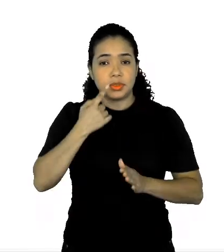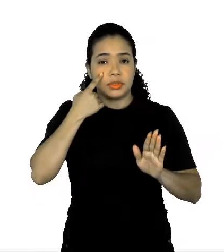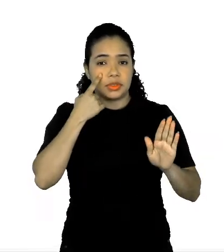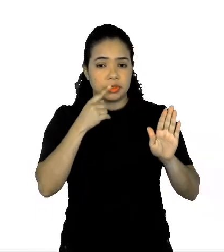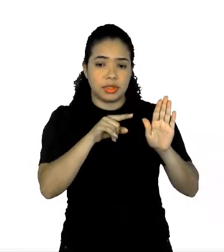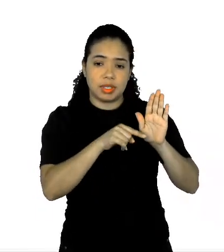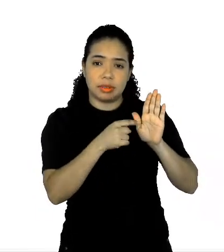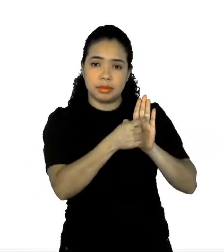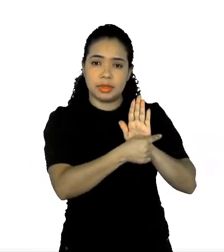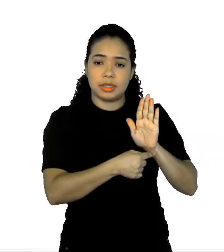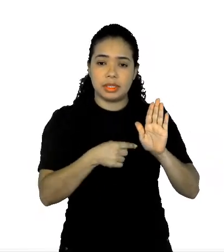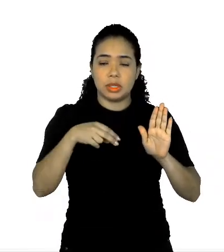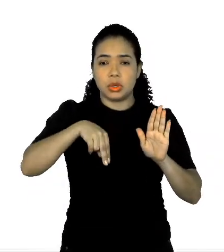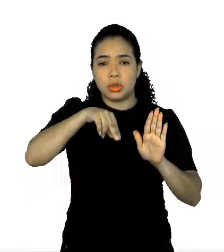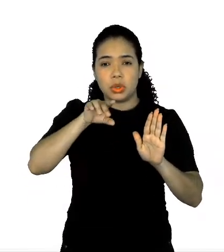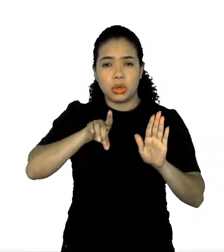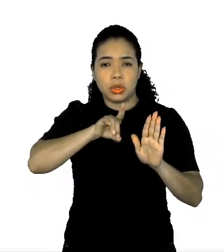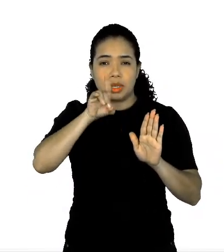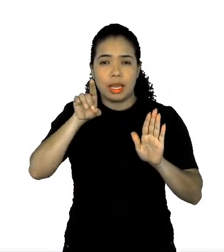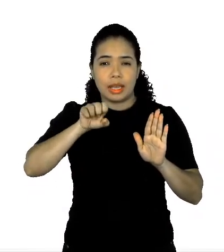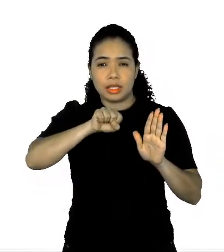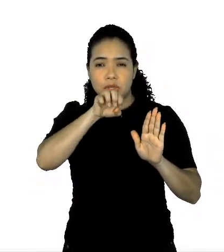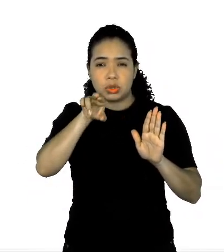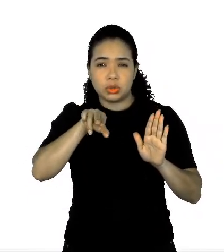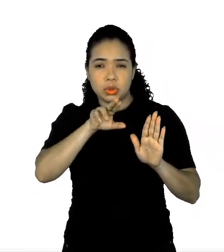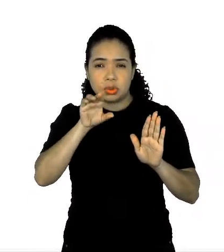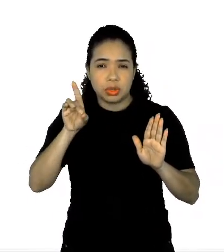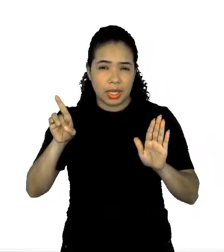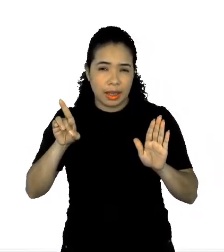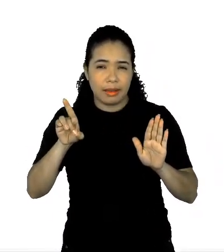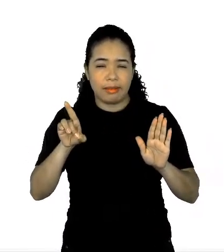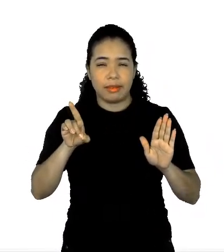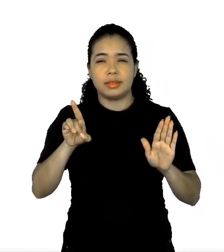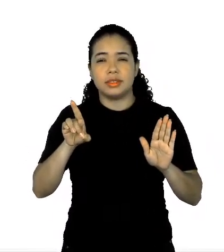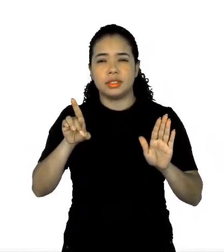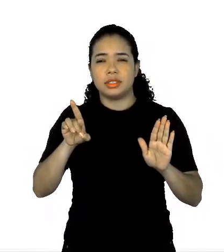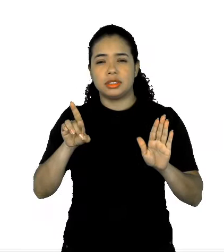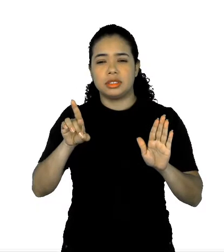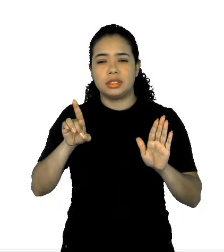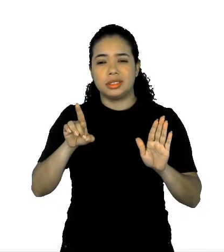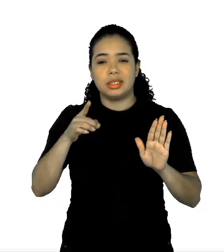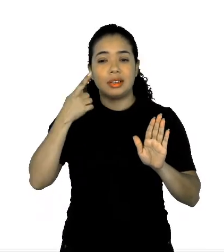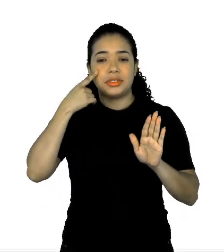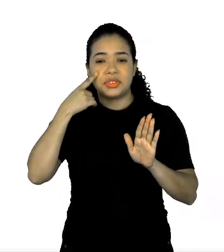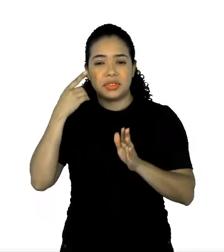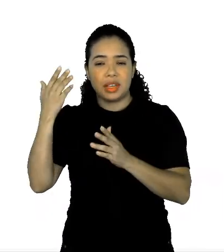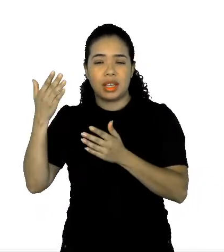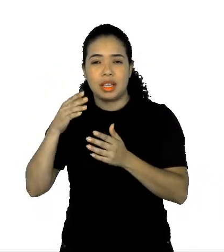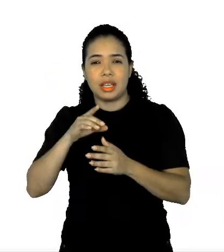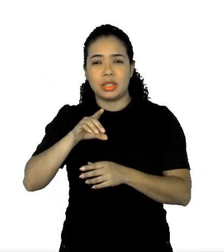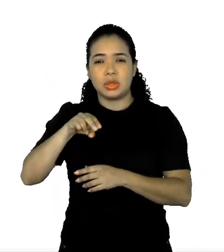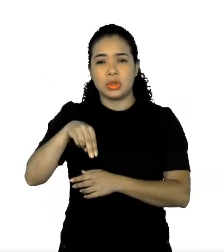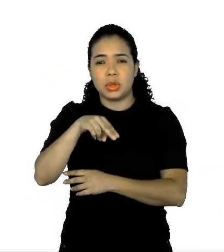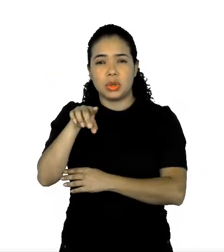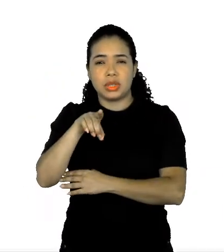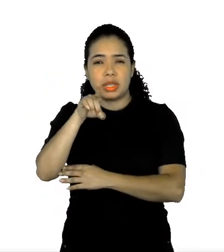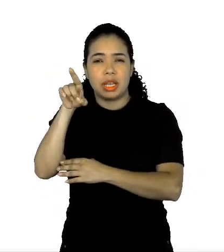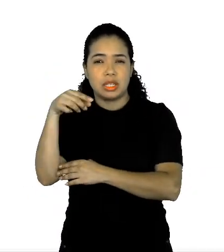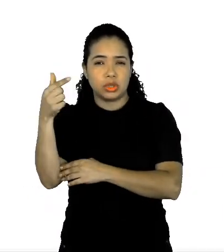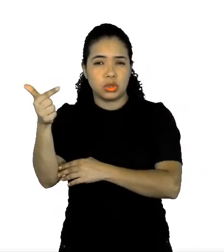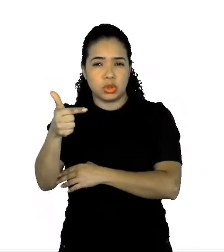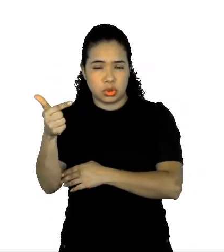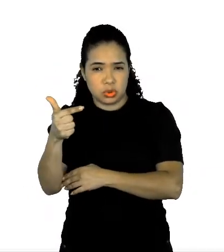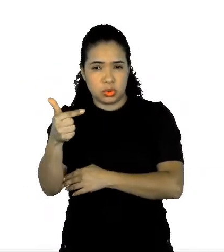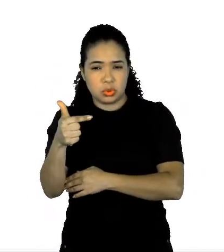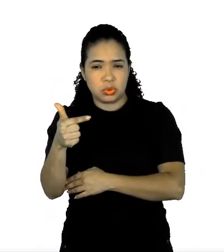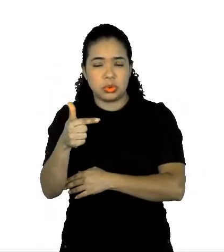região nordeste e a sudeste, né, tá quase, sudeste um pouquinho na frente e a nordeste em segundo lugar. E